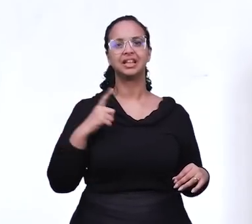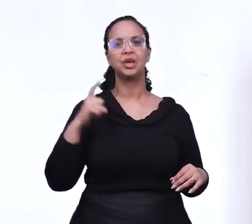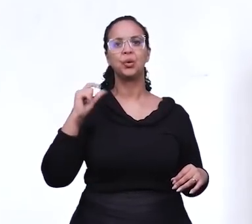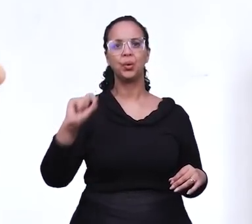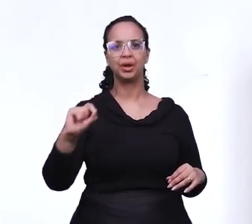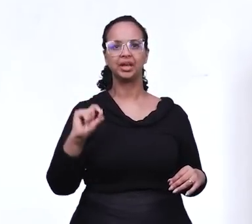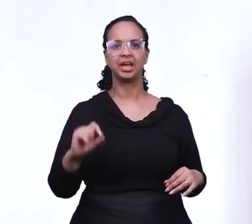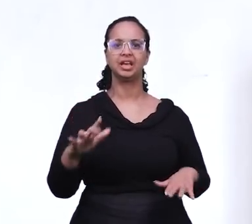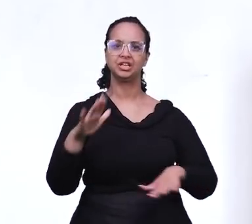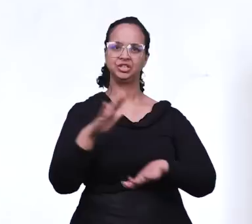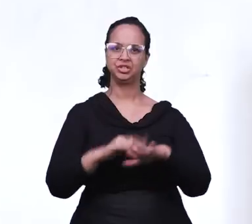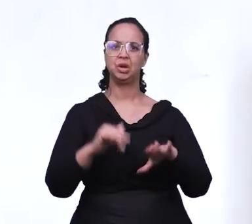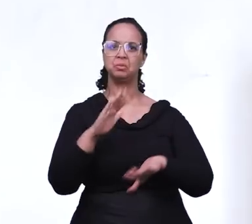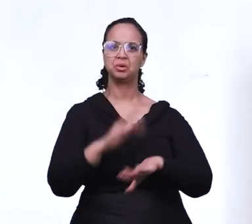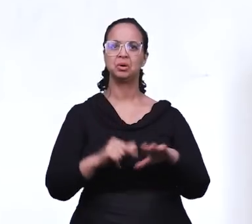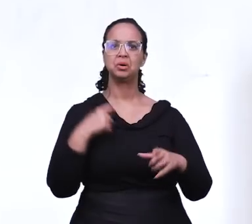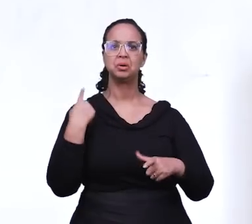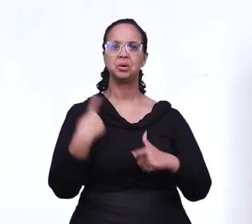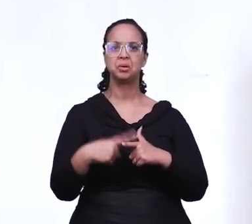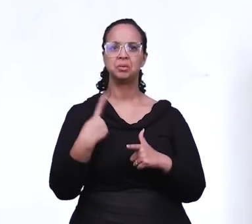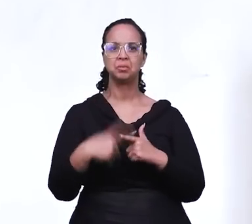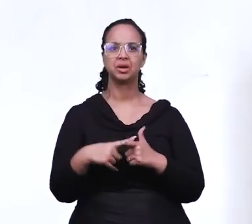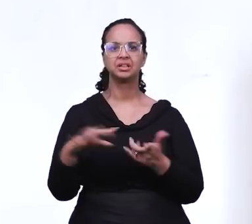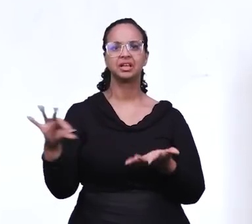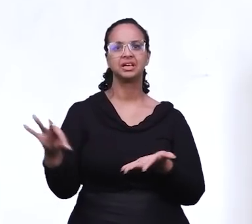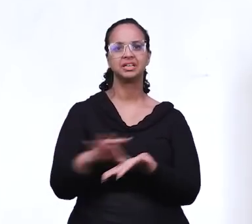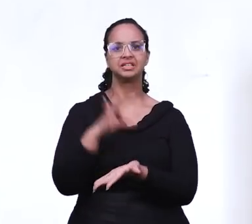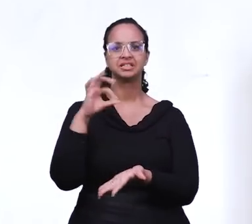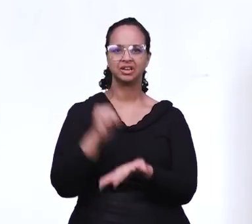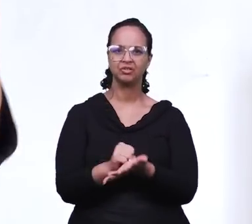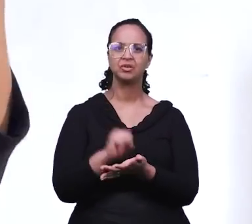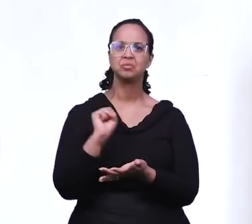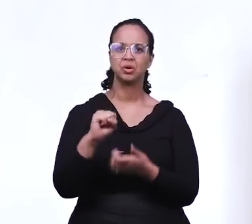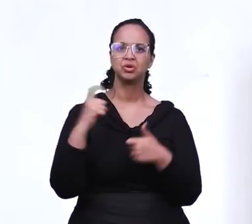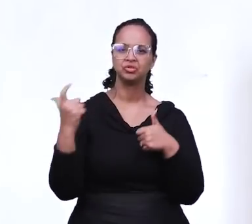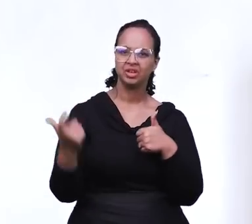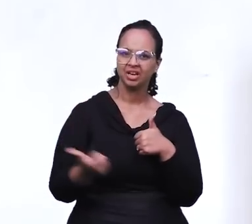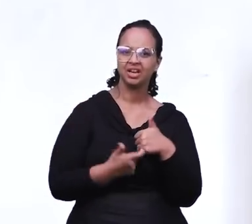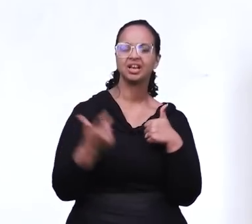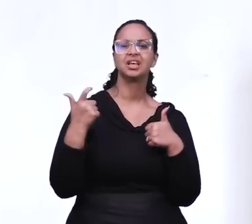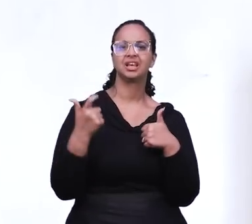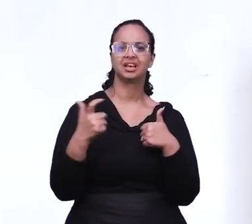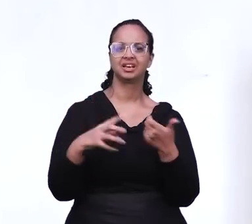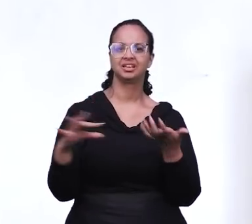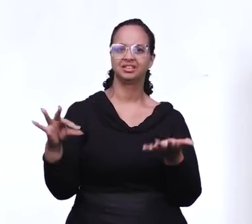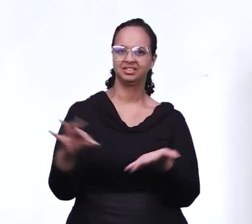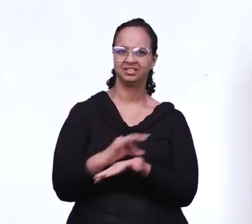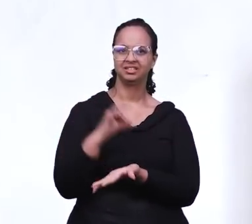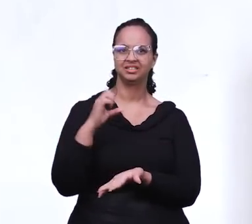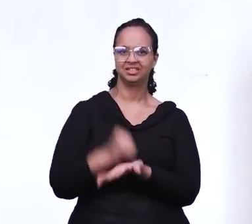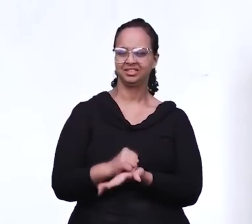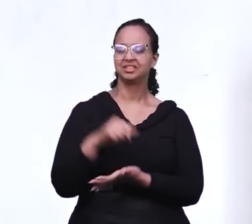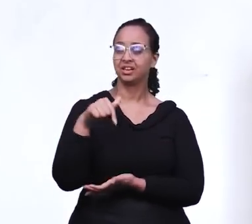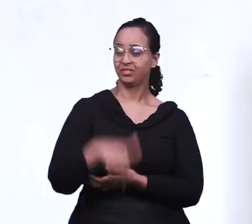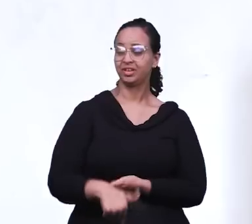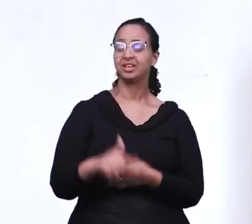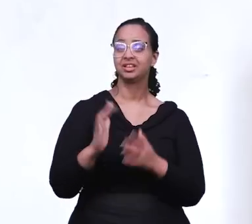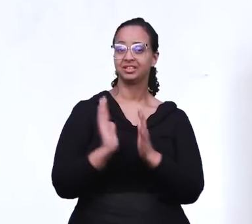e a tecla aqui embaixo está pretinha, chamando sua atenção, está lá escrito inscrever-se, clica nela e já se inscreva no canal